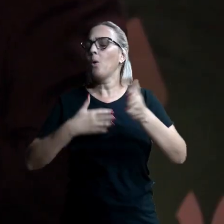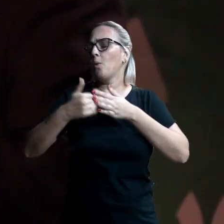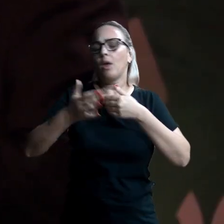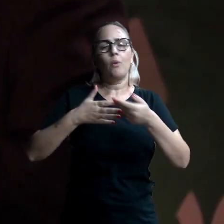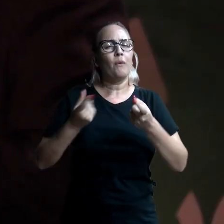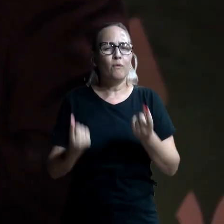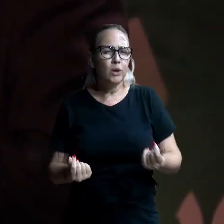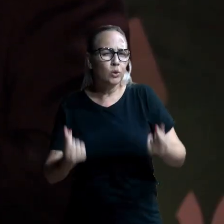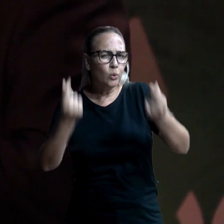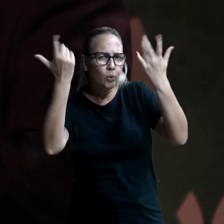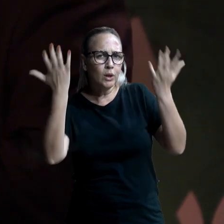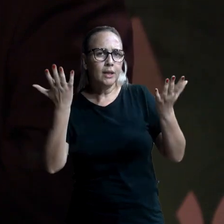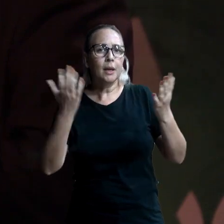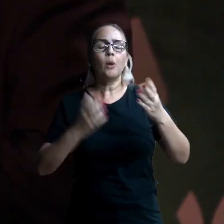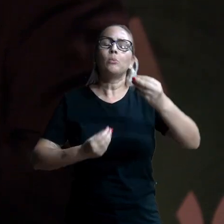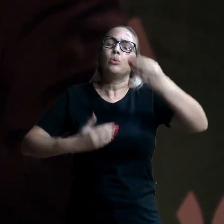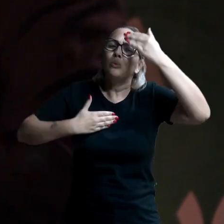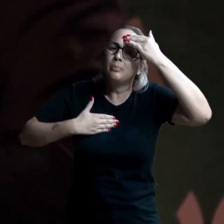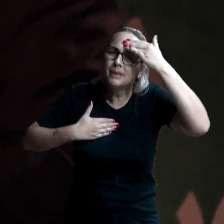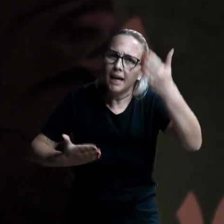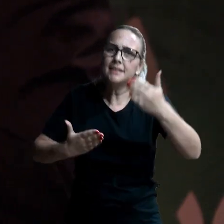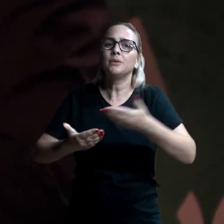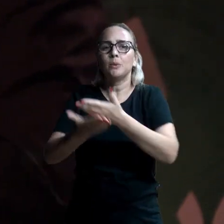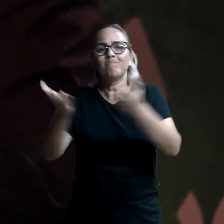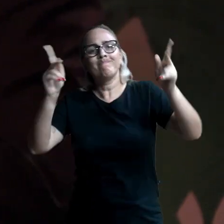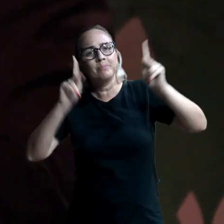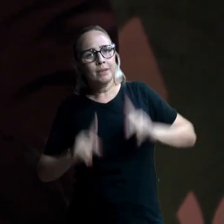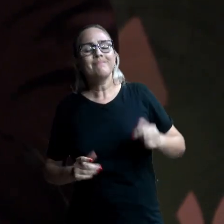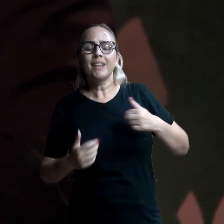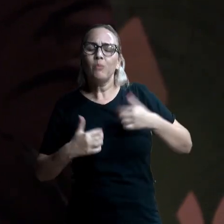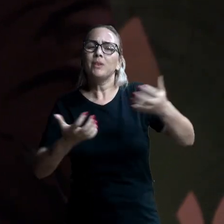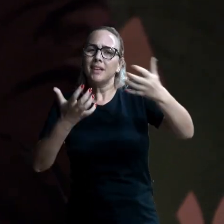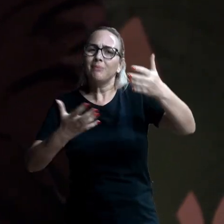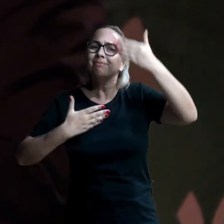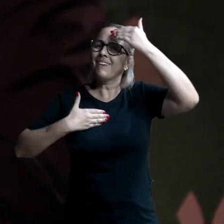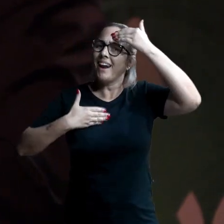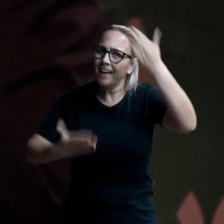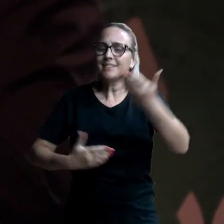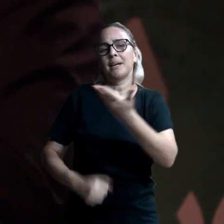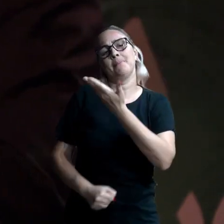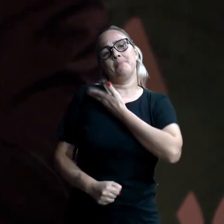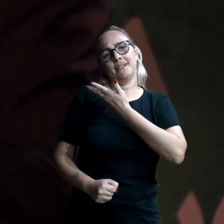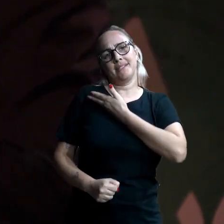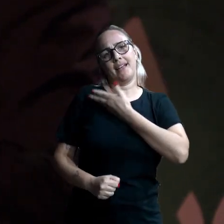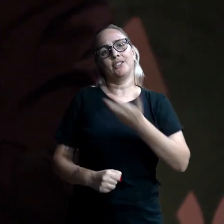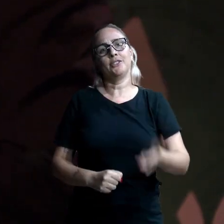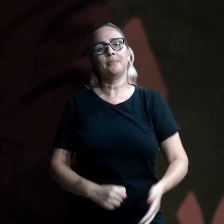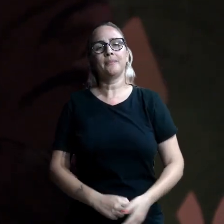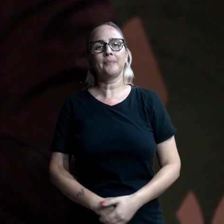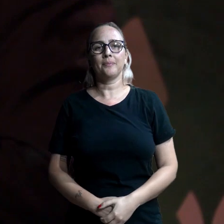Isso vale mais que qualquer fortuna. Muito obrigado. Quanto pessoa, quero agradecer a amizade.